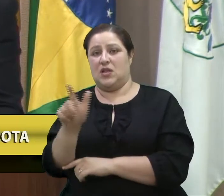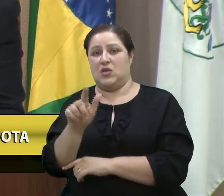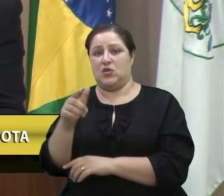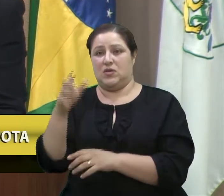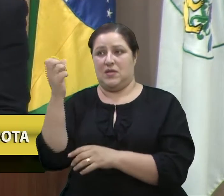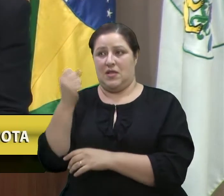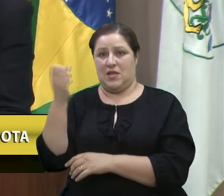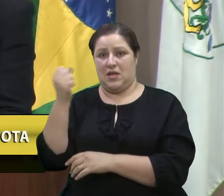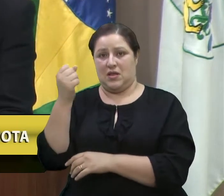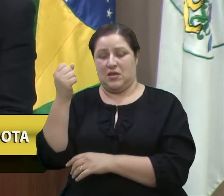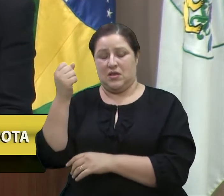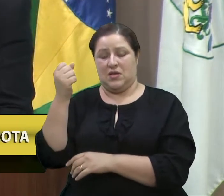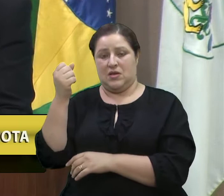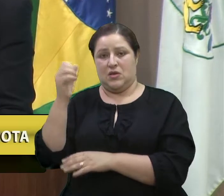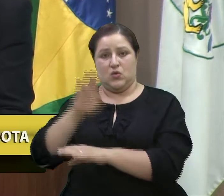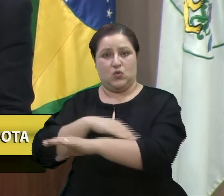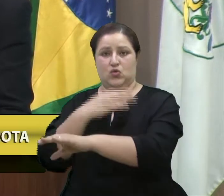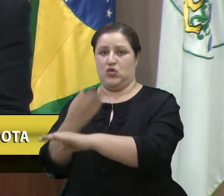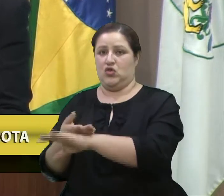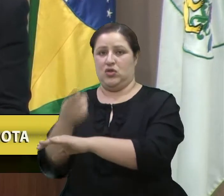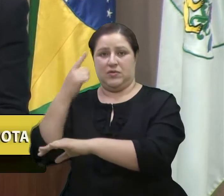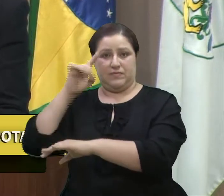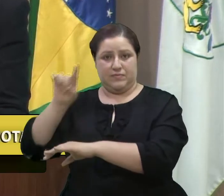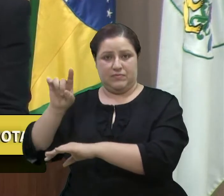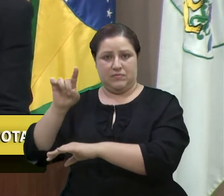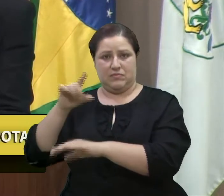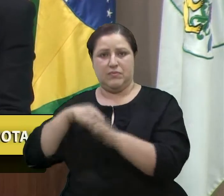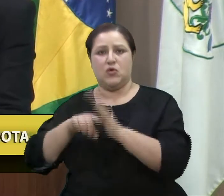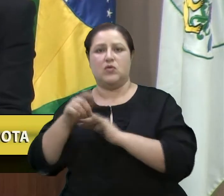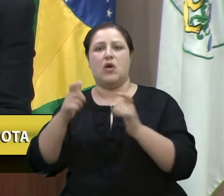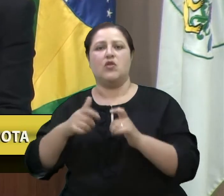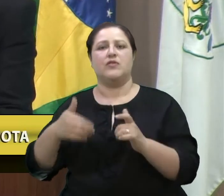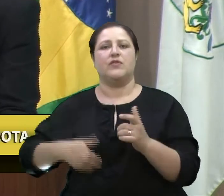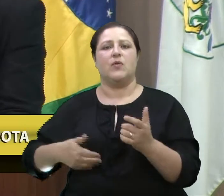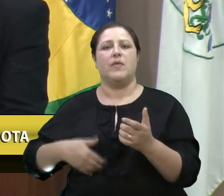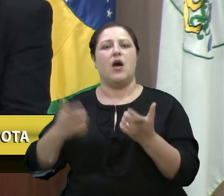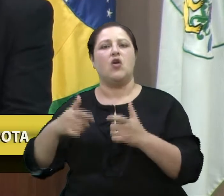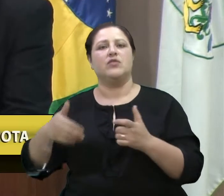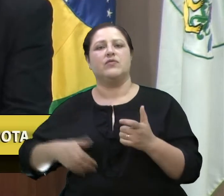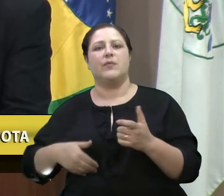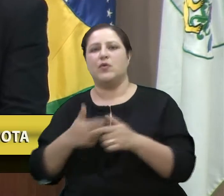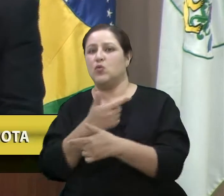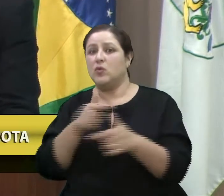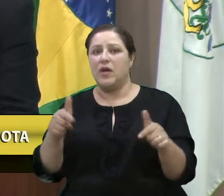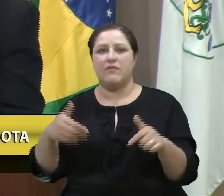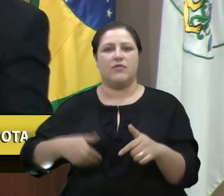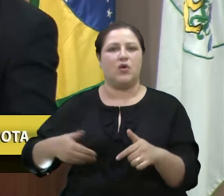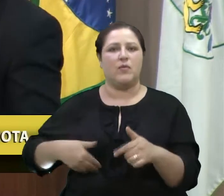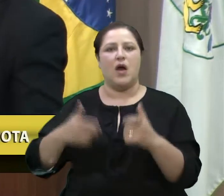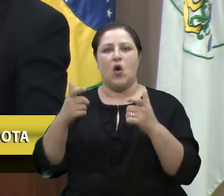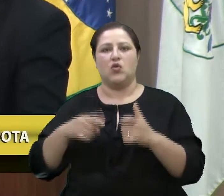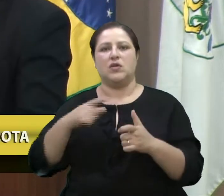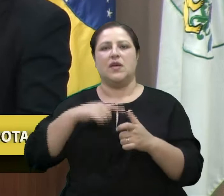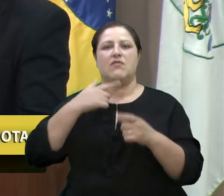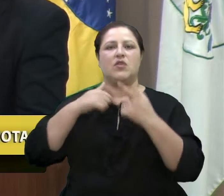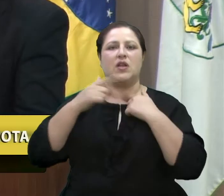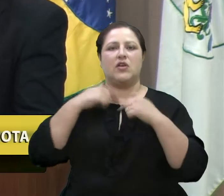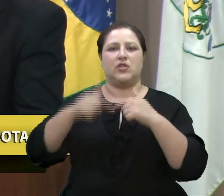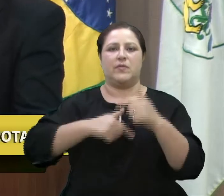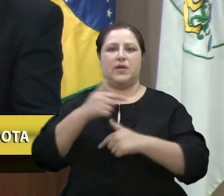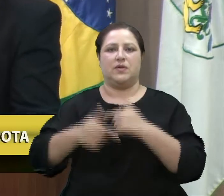E aí tem fome? Aonde? Aonde que tem fome? Não existe fome onde há vontade de trabalhar.